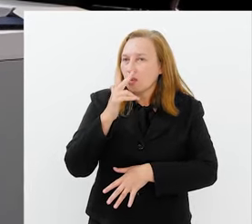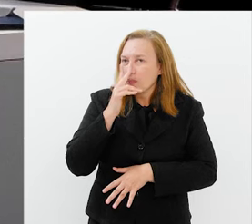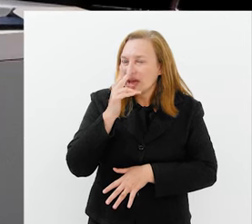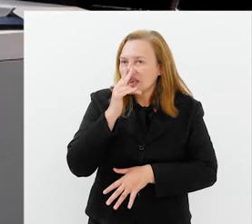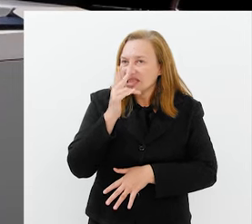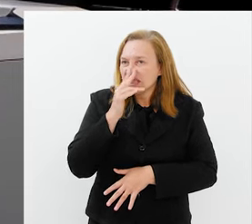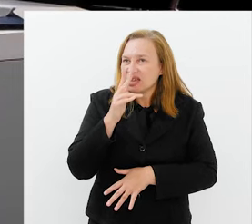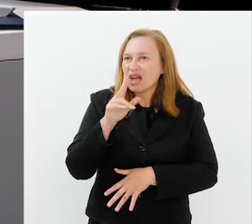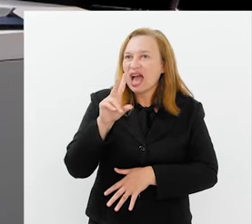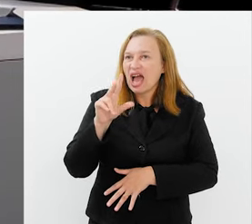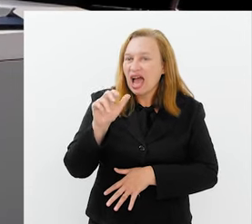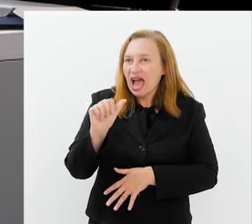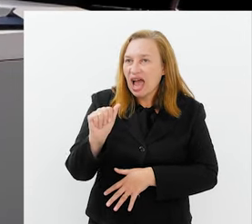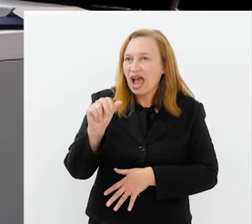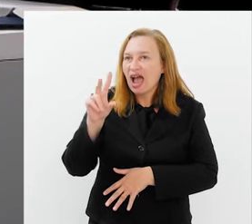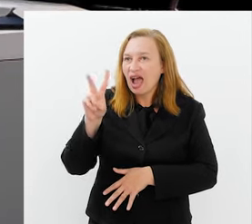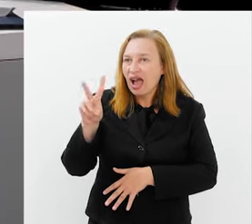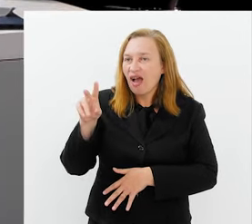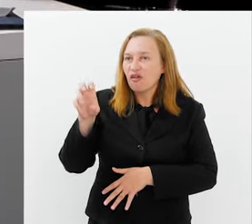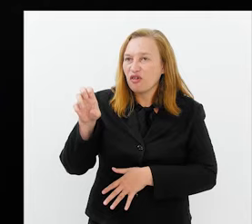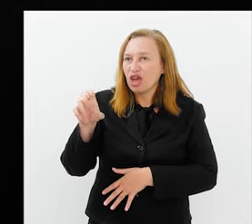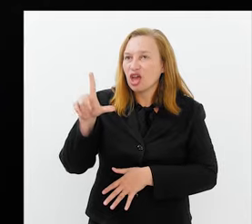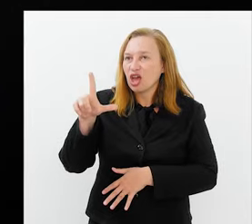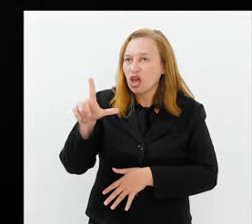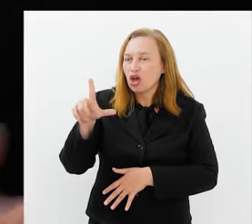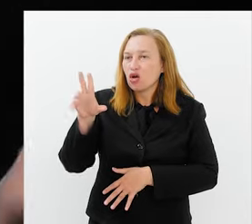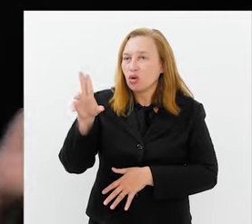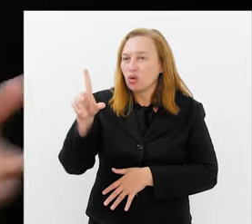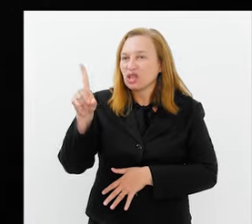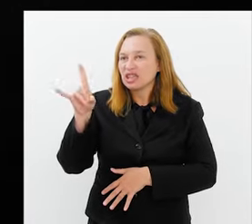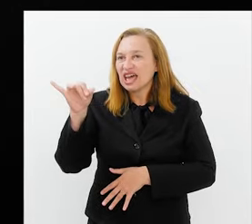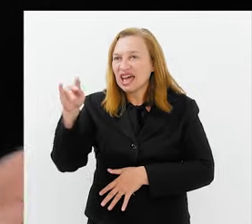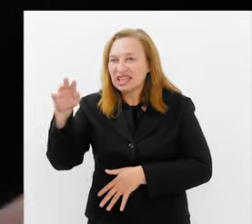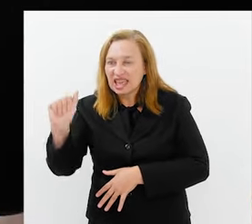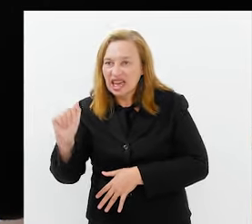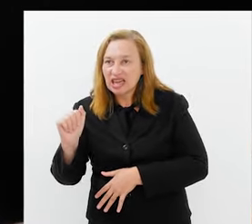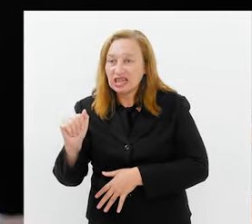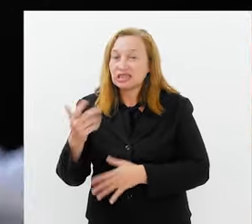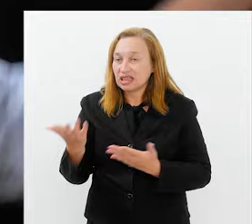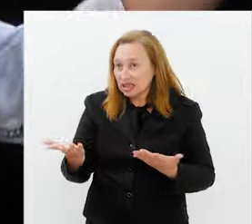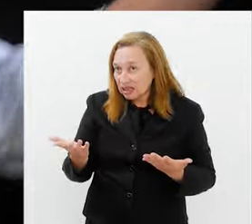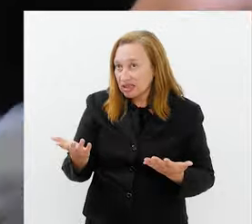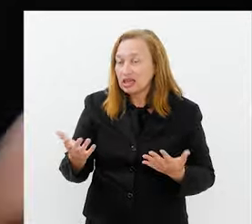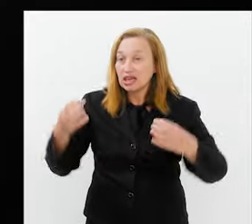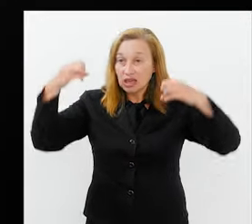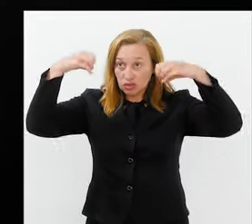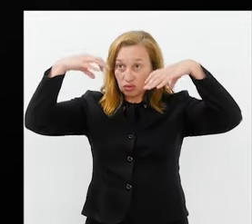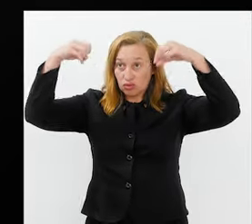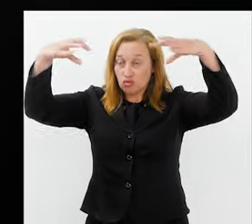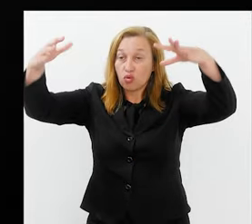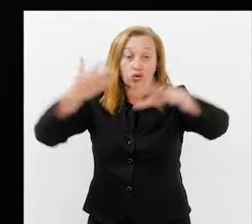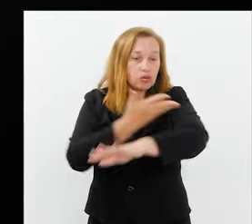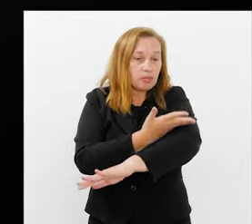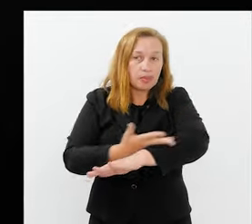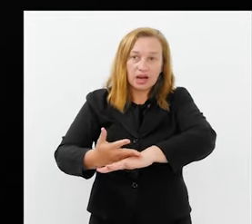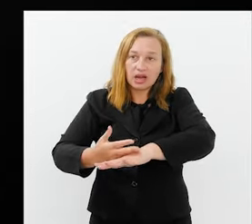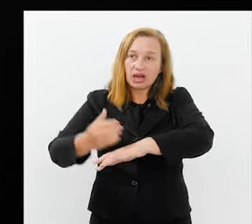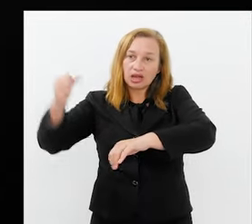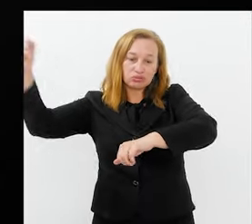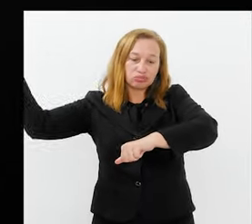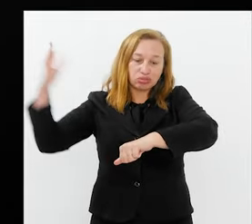com uma textura meio aveludada, meio emborrachada, né? E na Avenida Branca, imagina o